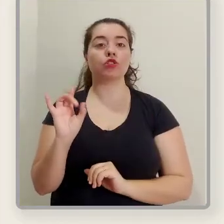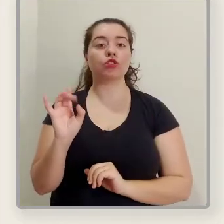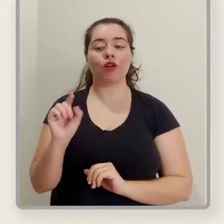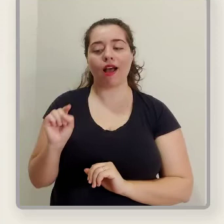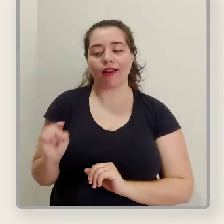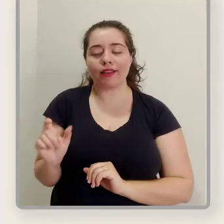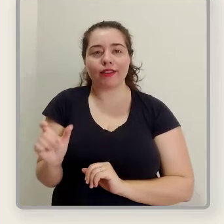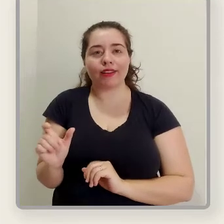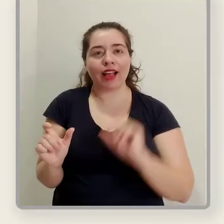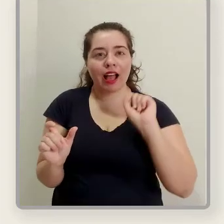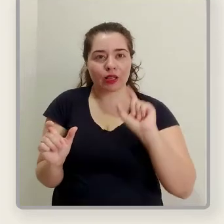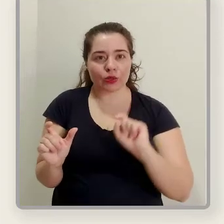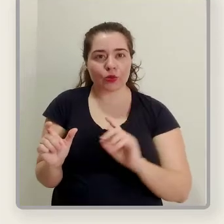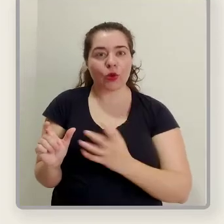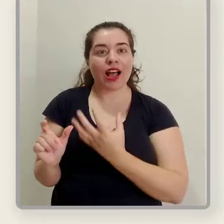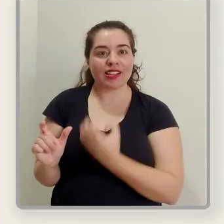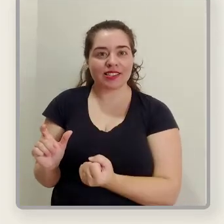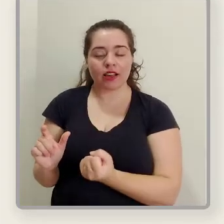aceitar.